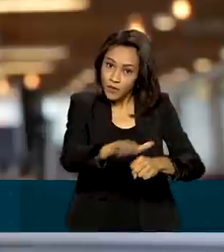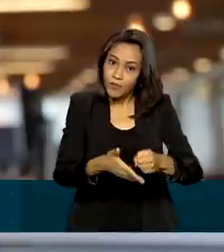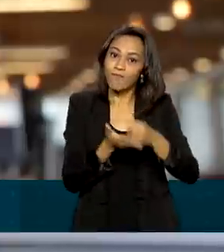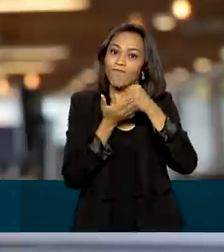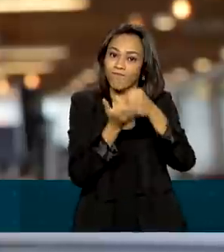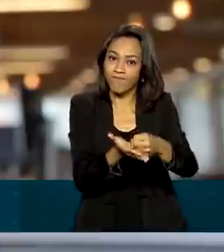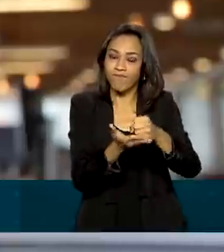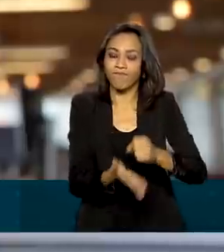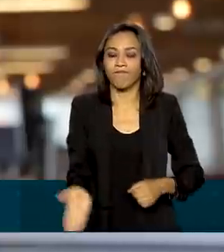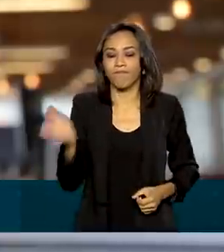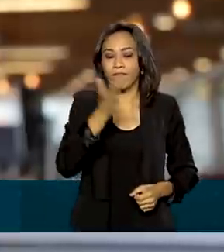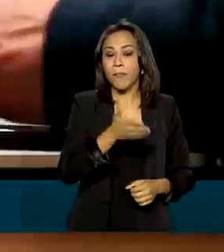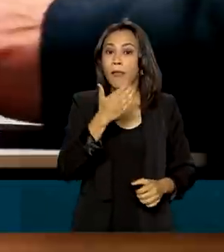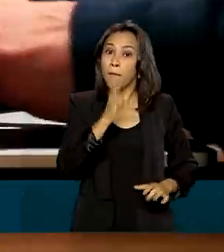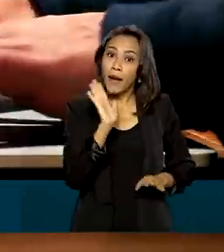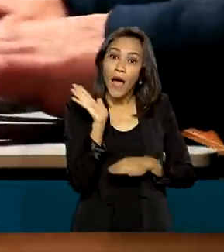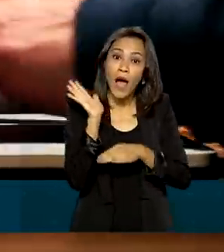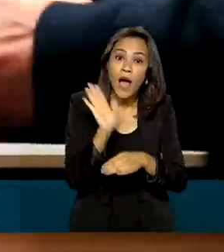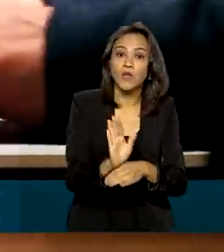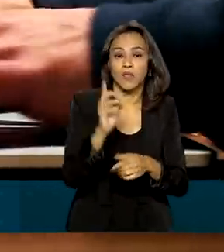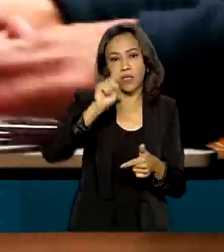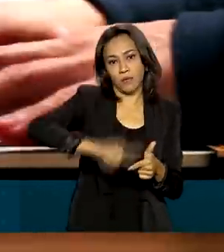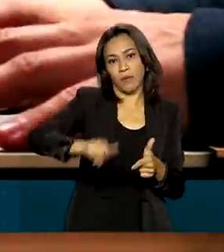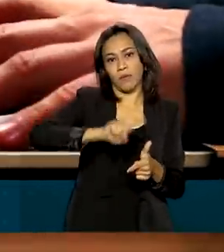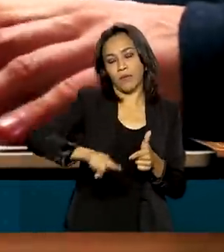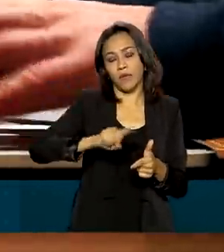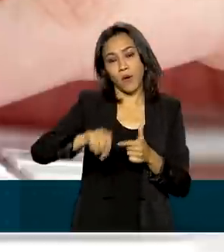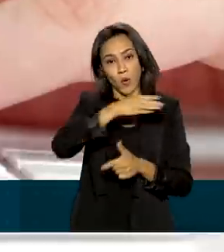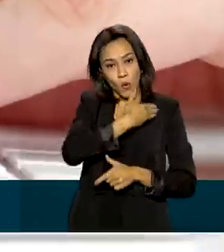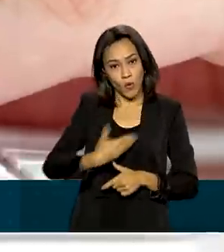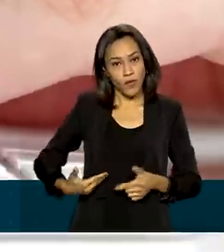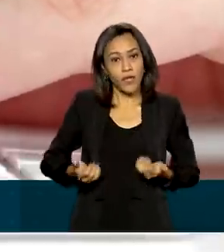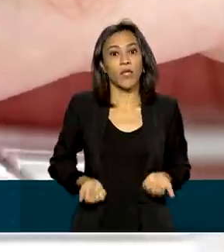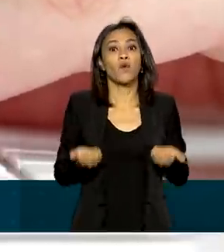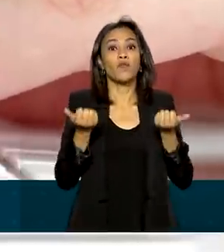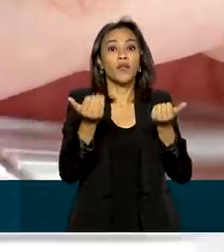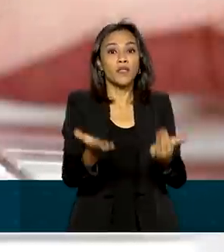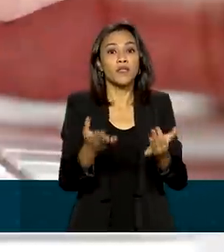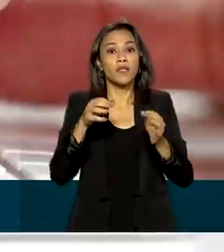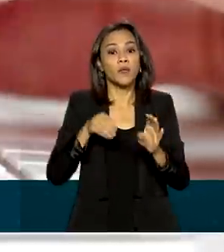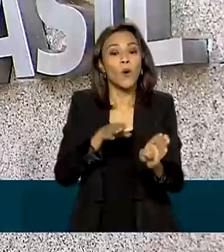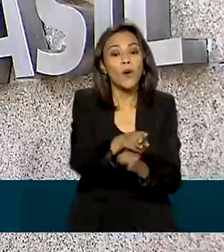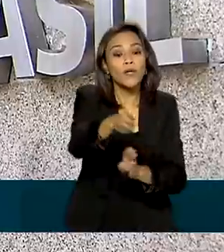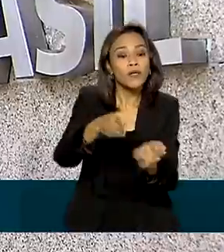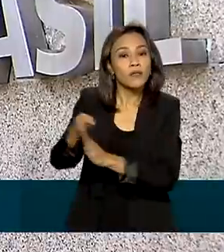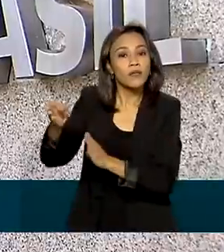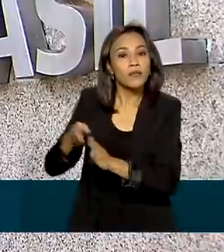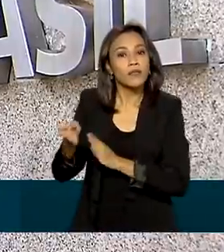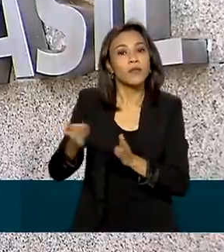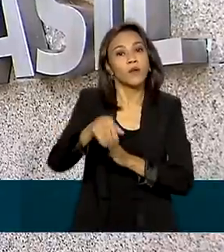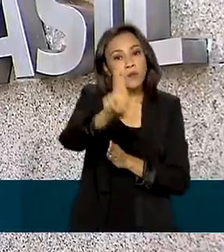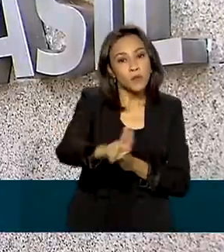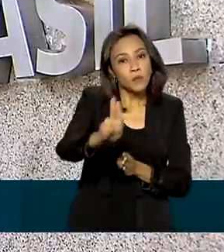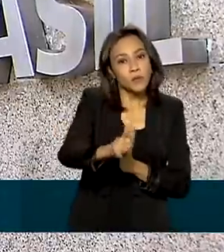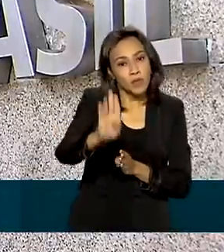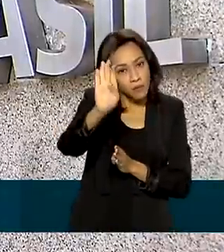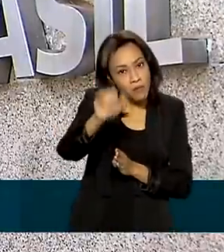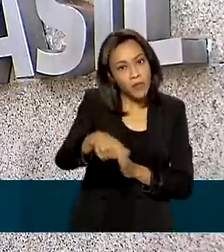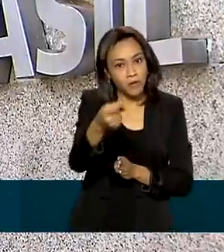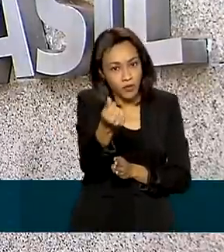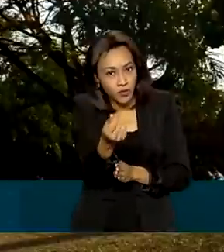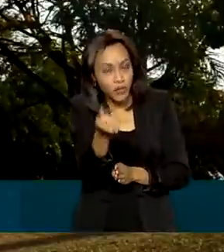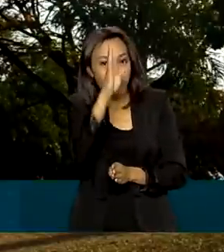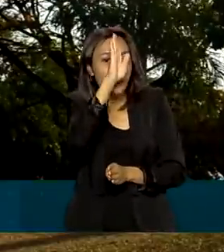Para ajudar no problema, o governo está oferecendo educação financeira de graça pela internet. Para o Banco Central, é